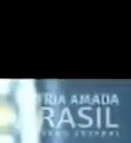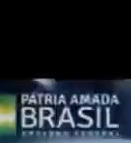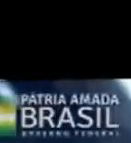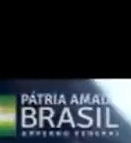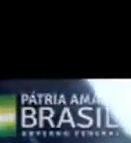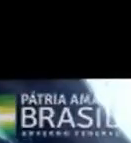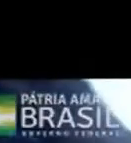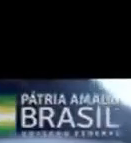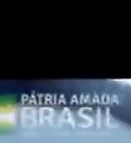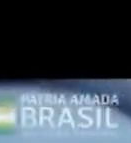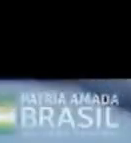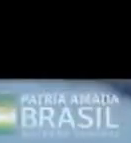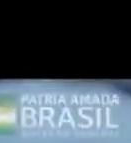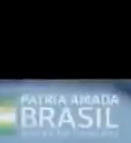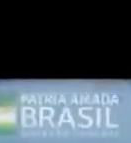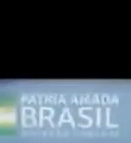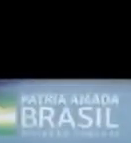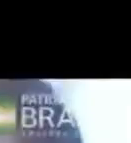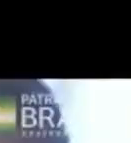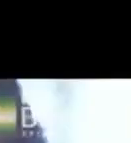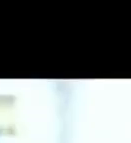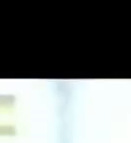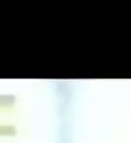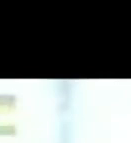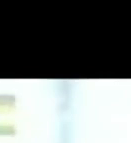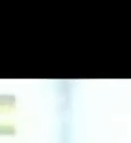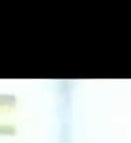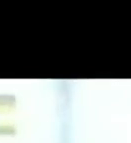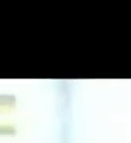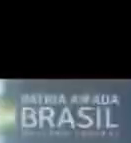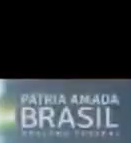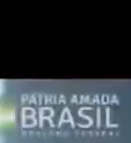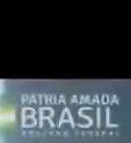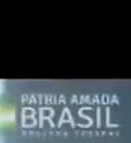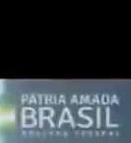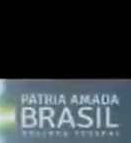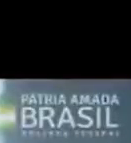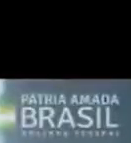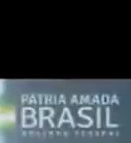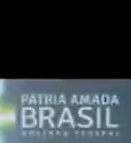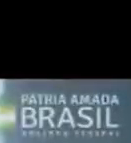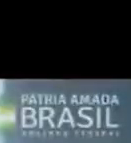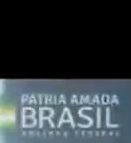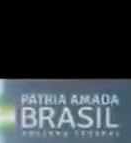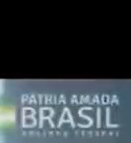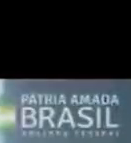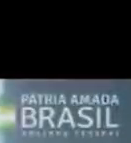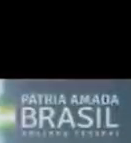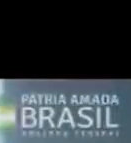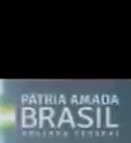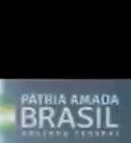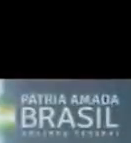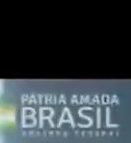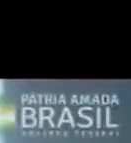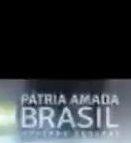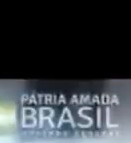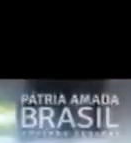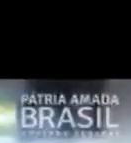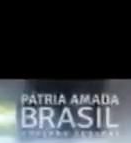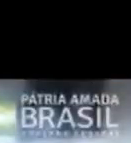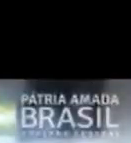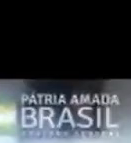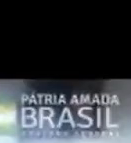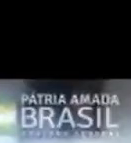rápido a gente inicia o tratamento, mais rápido ela vai se curar, e menor chance dela ter uma sequela pulmonar.